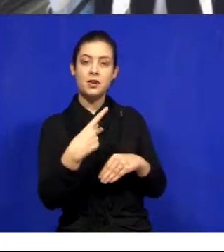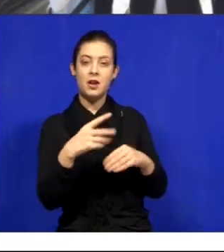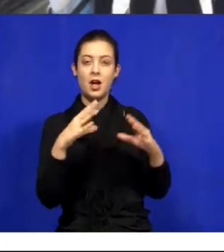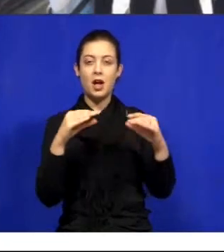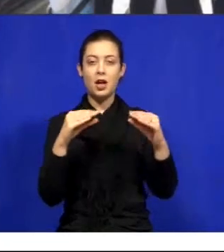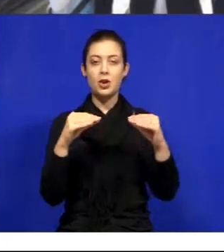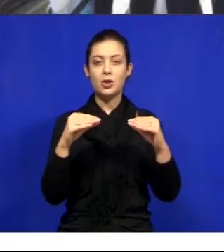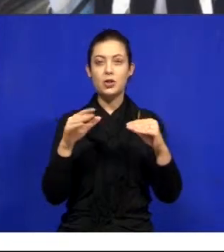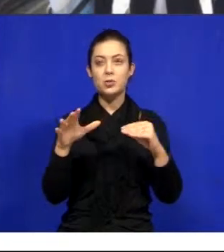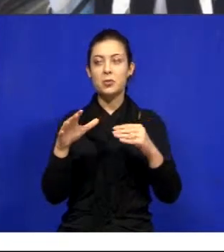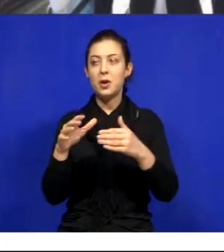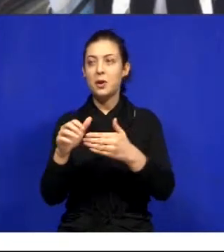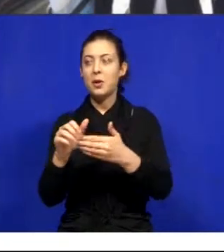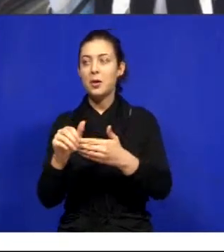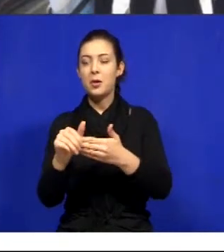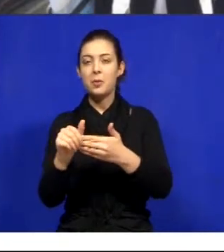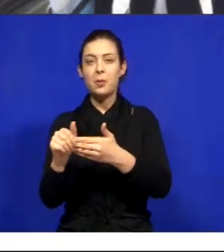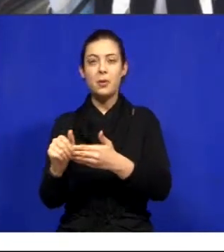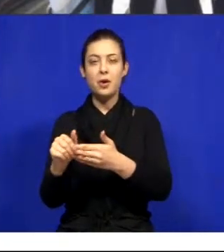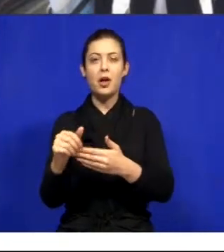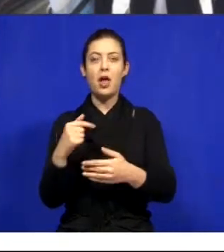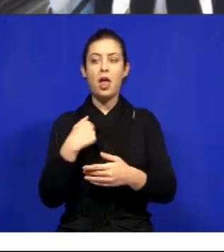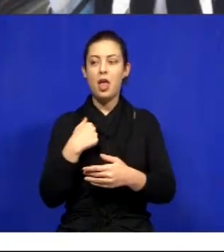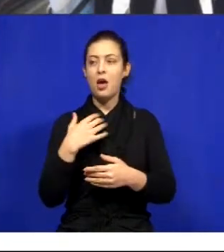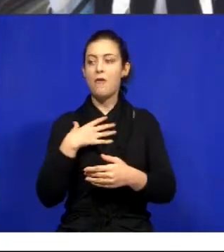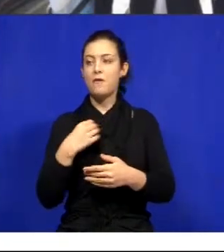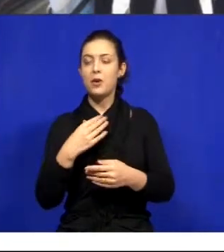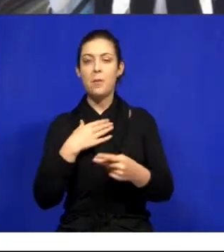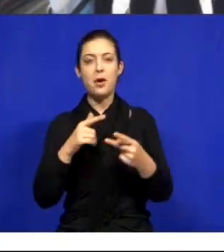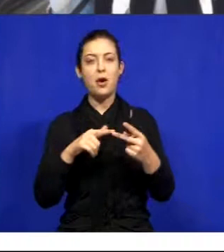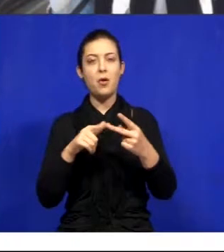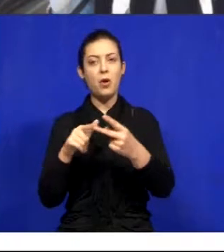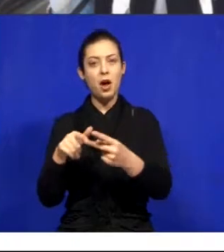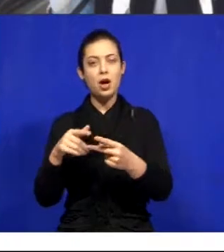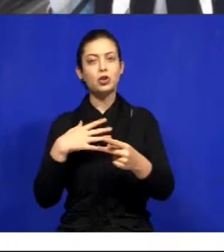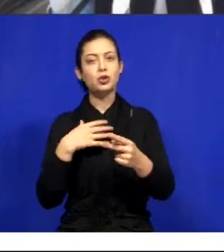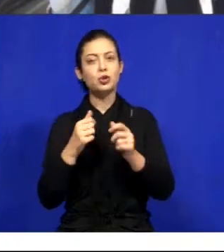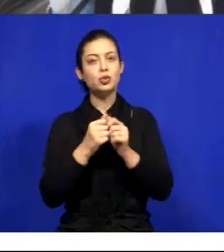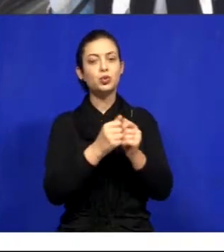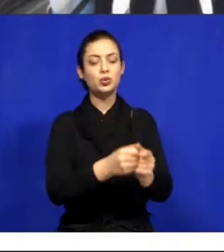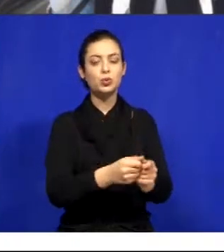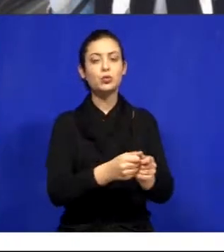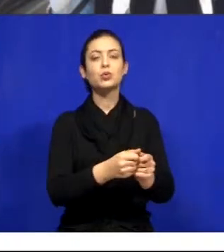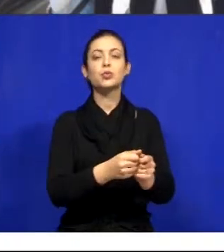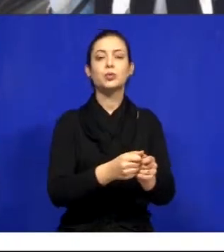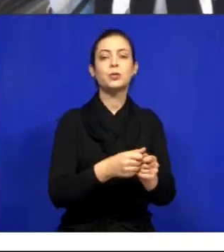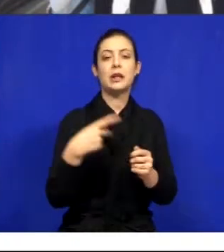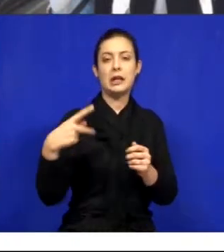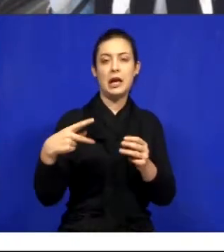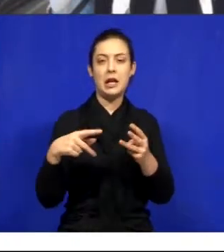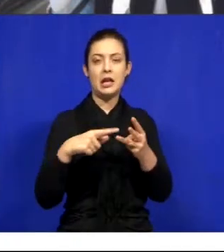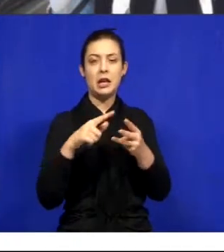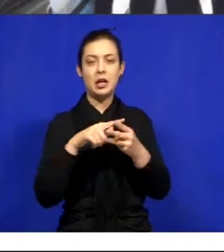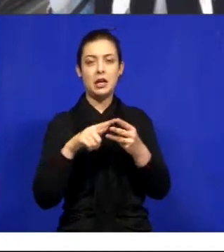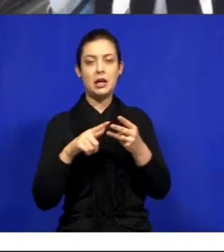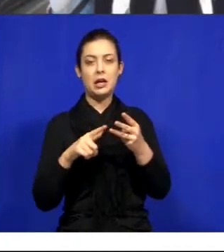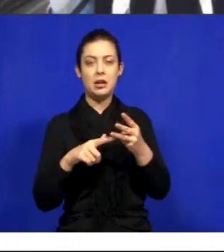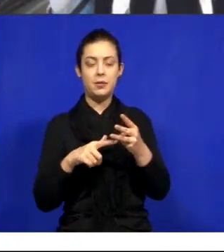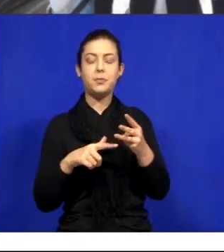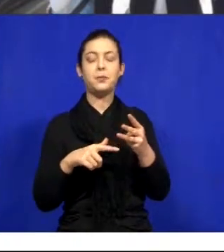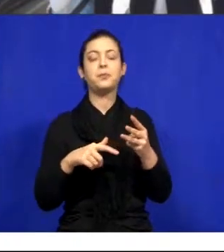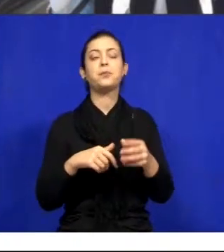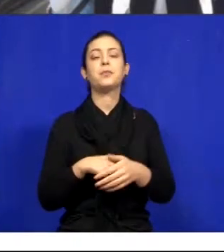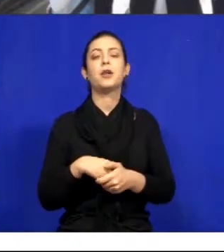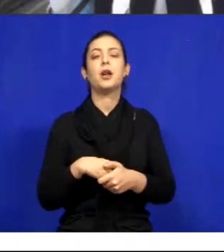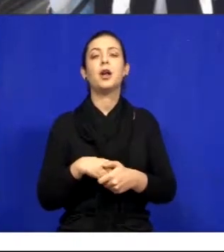noite buscar, mas não achou. Outro dia, eu e meu filho fomos com o filho dele lá, que é o original do Rossi, e a Nora,